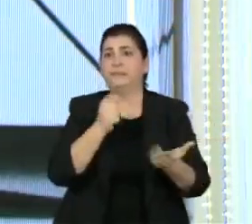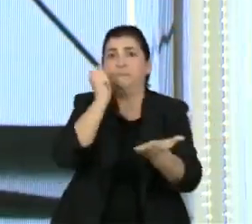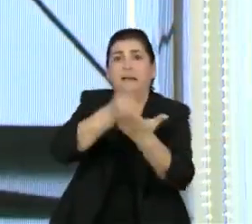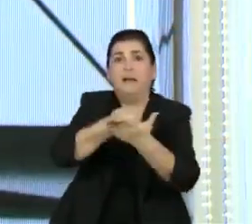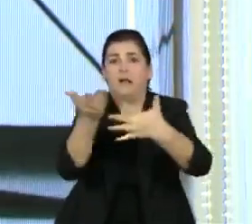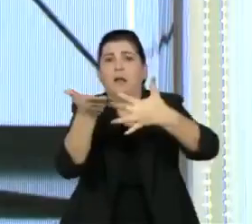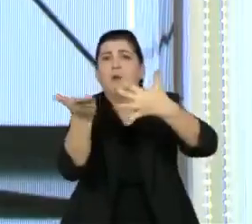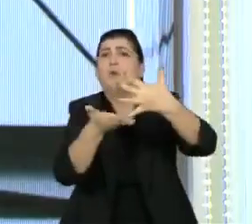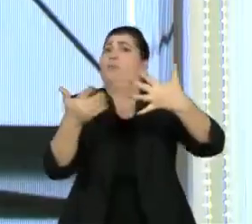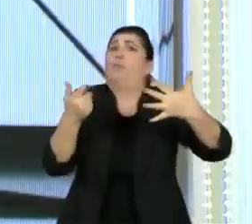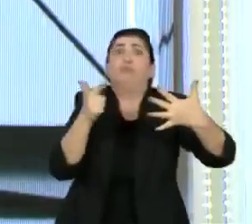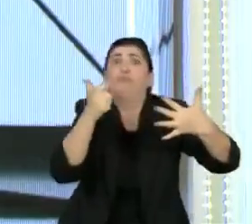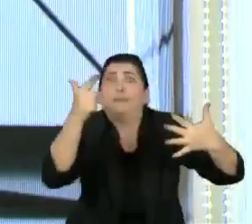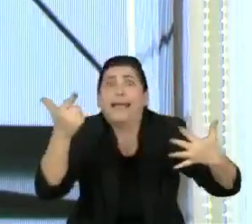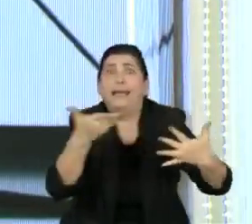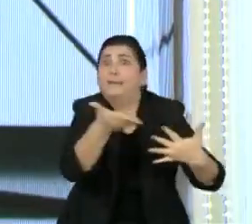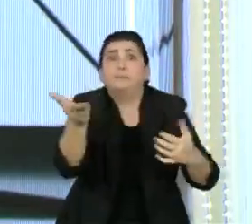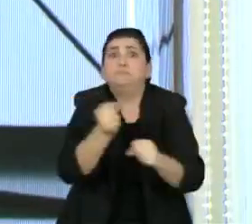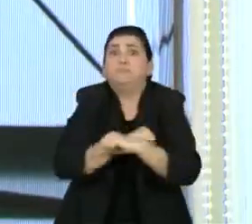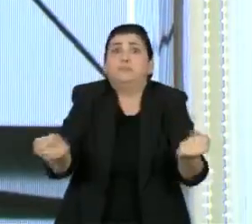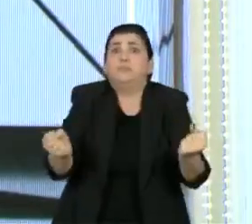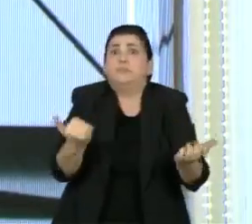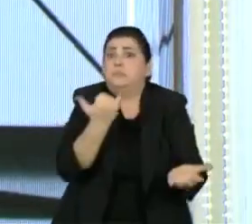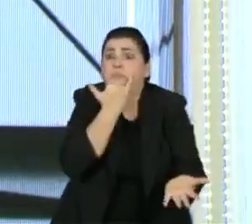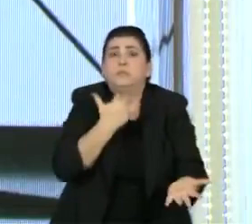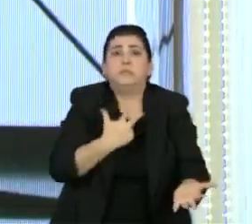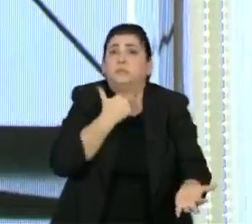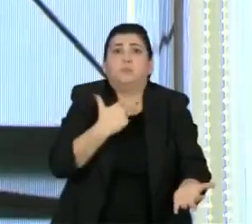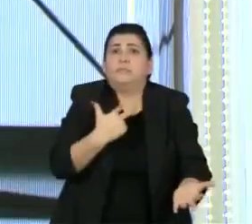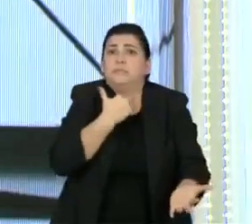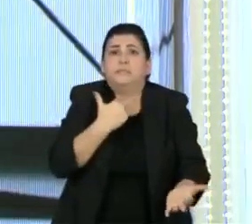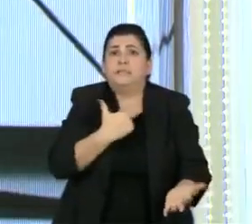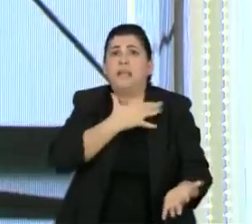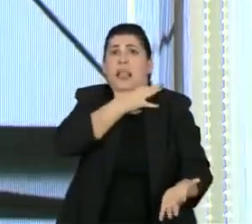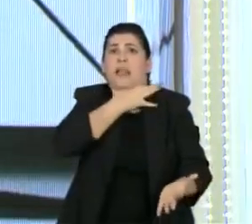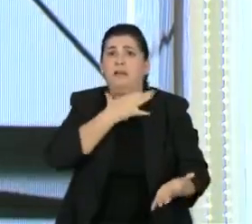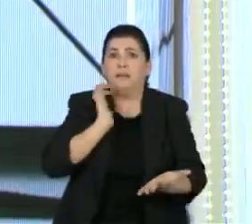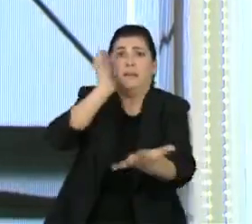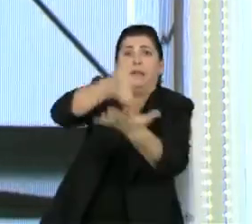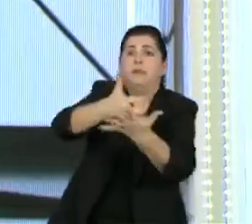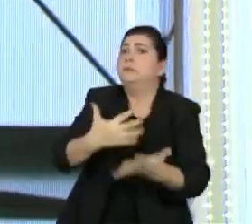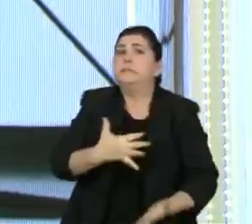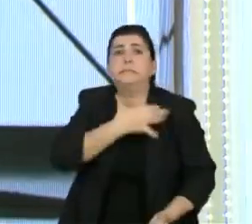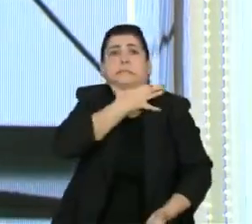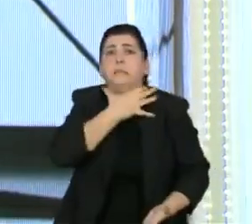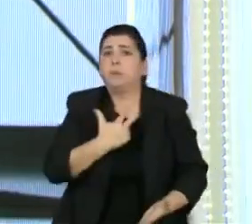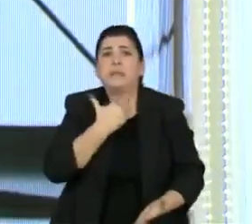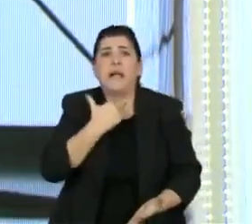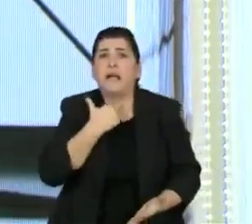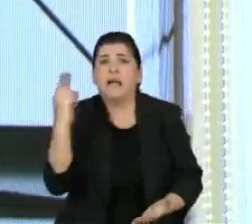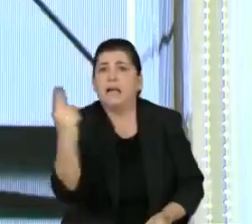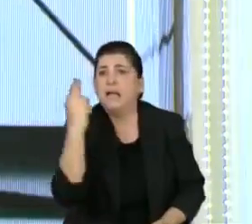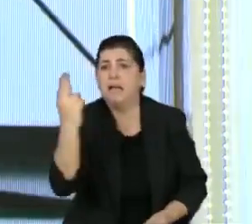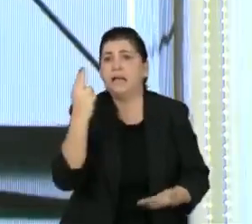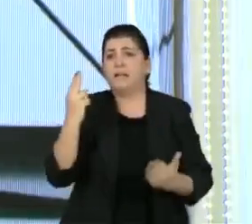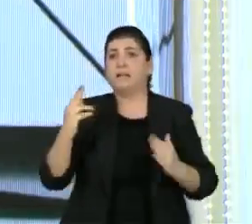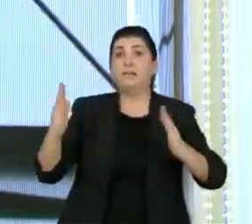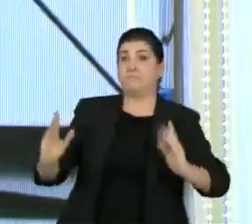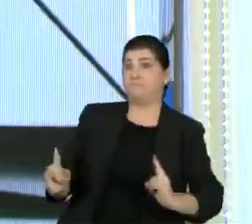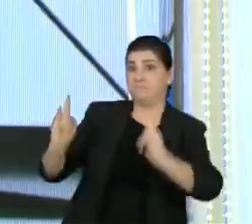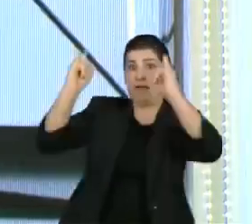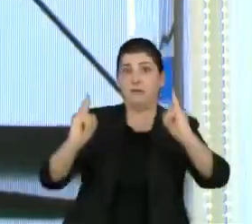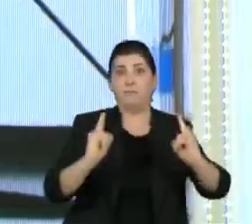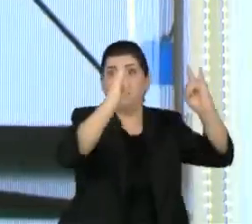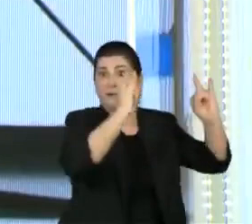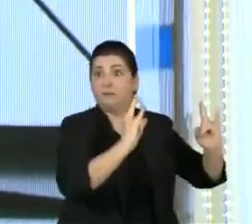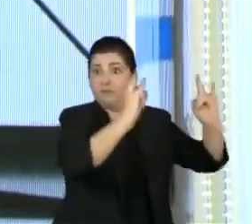entrada para adquirir a sua casa própria. Então, vamos fazer pela Coab, como era feito antigamente,